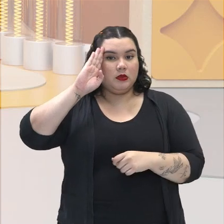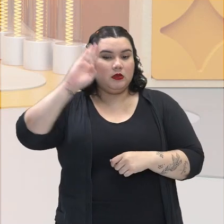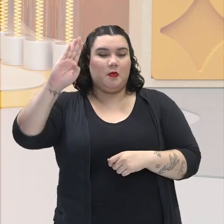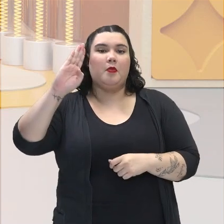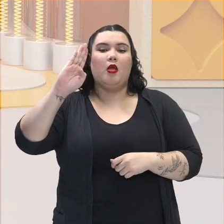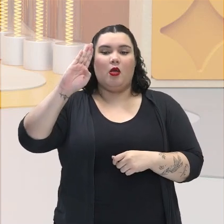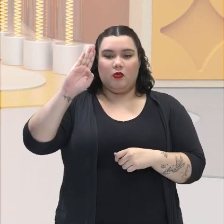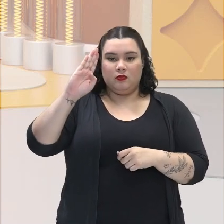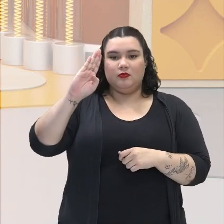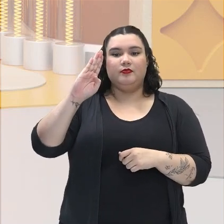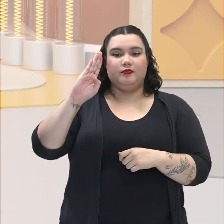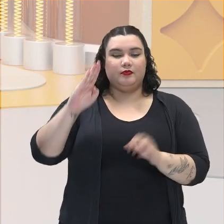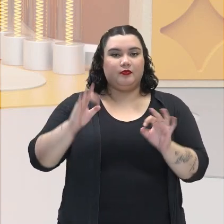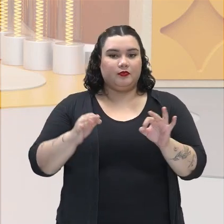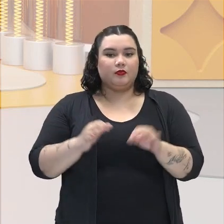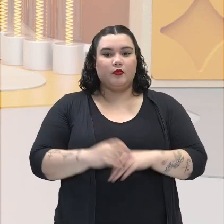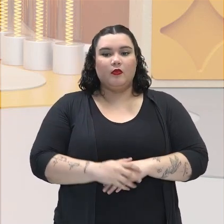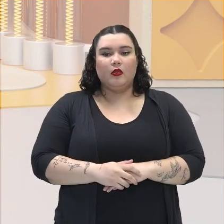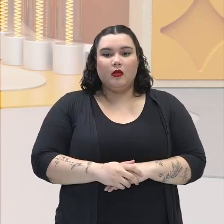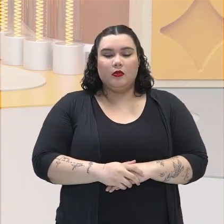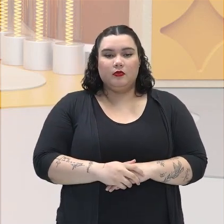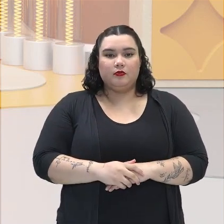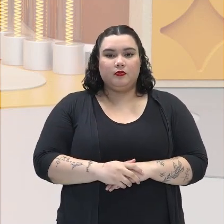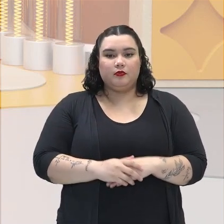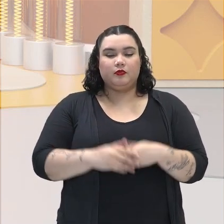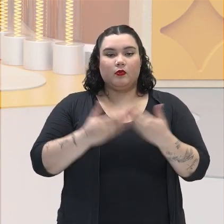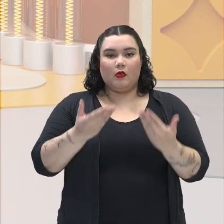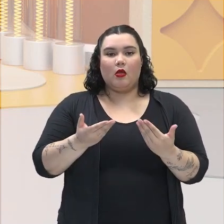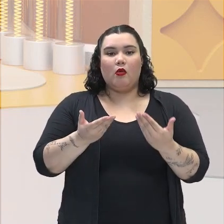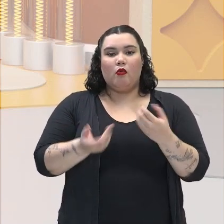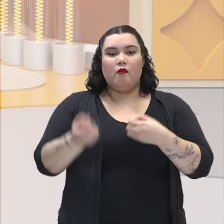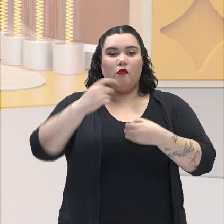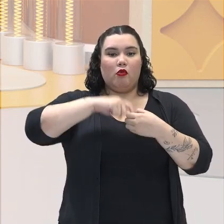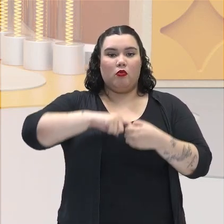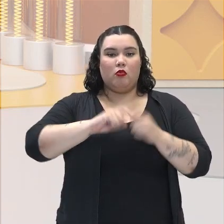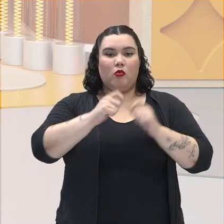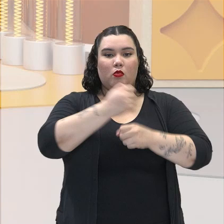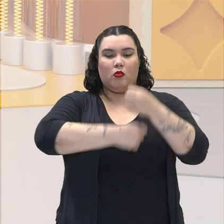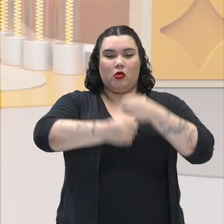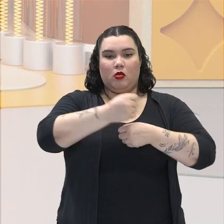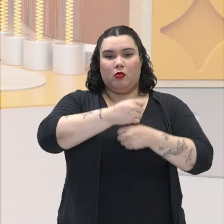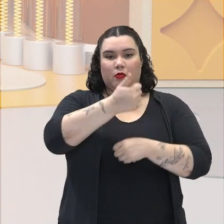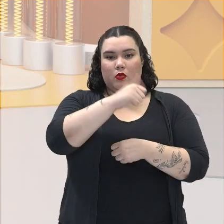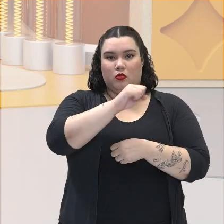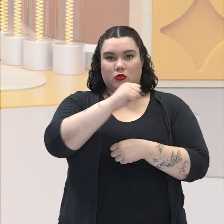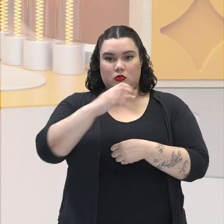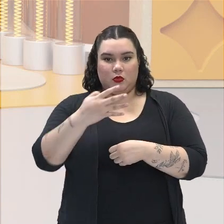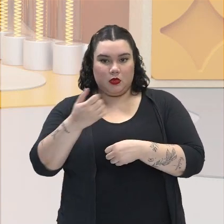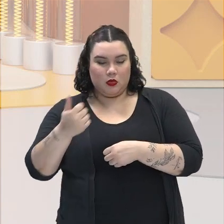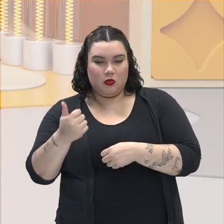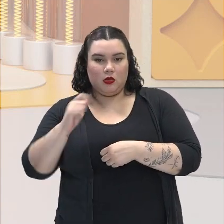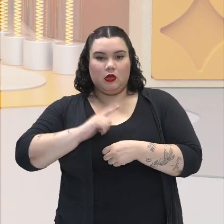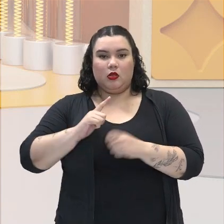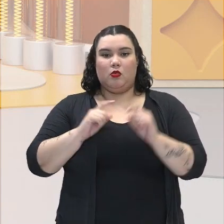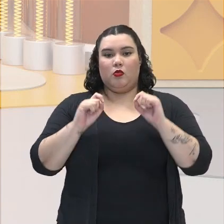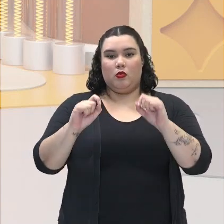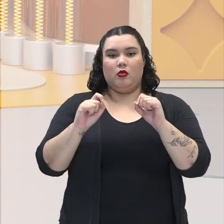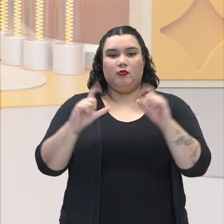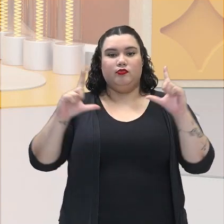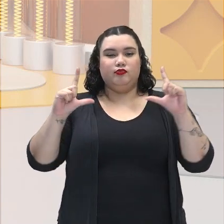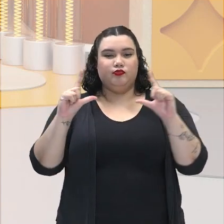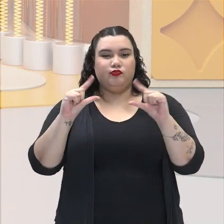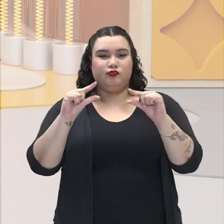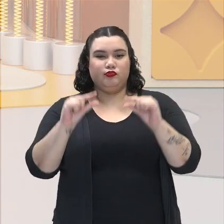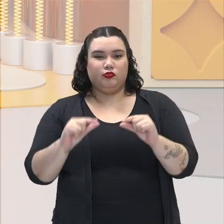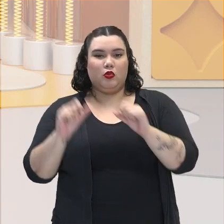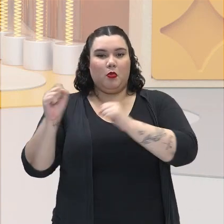absoluto em suas mãos. Então, de volta ao poder, em 1841, tomaram medidas para reduzir o poder das